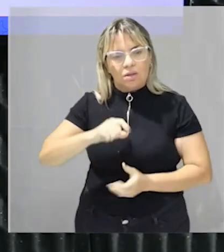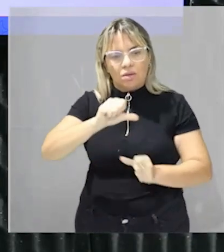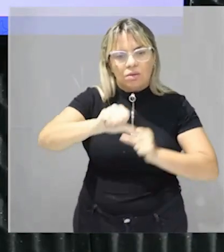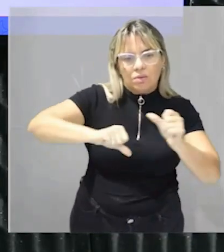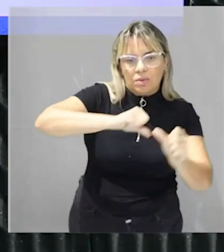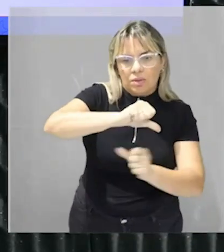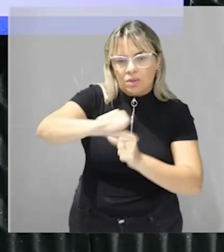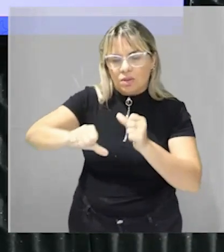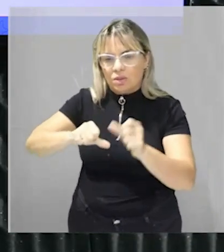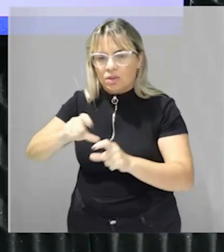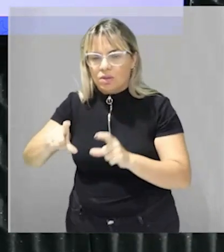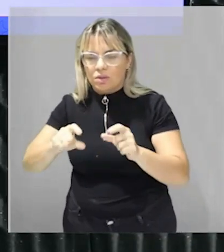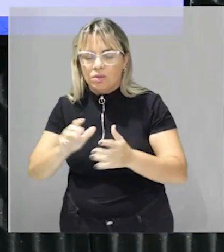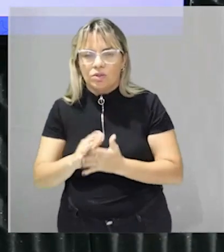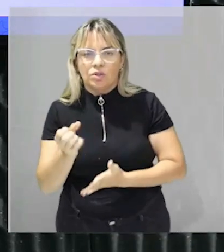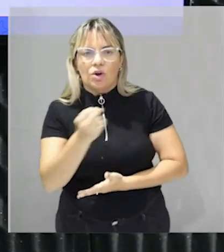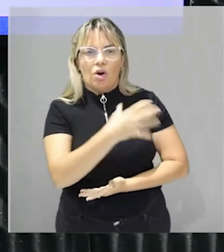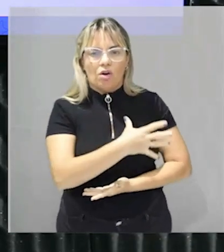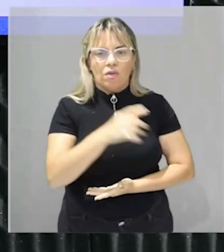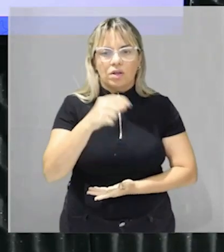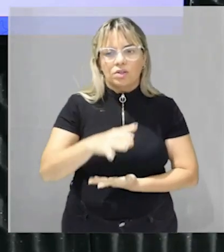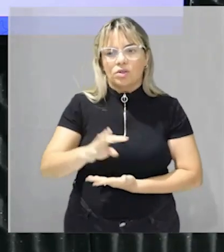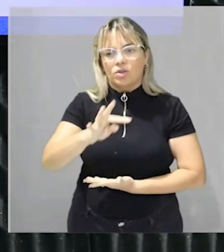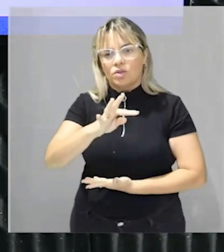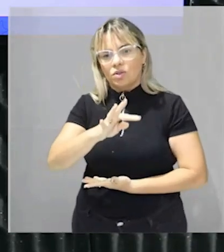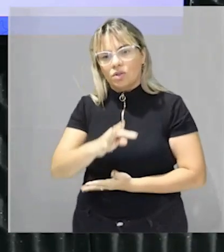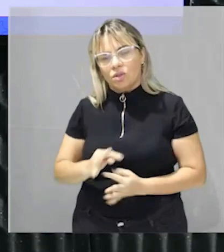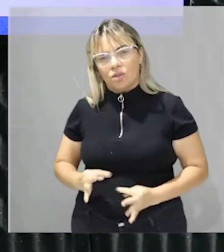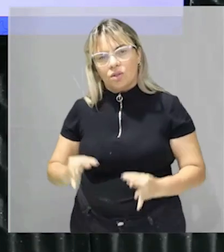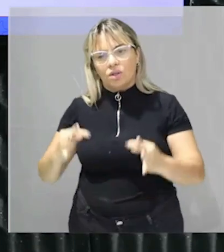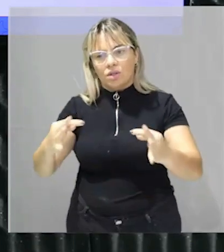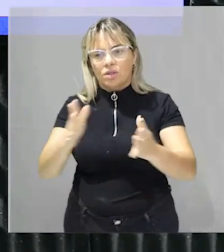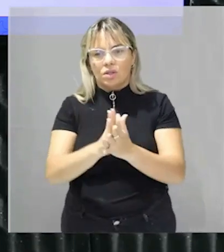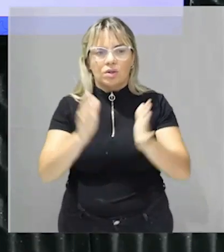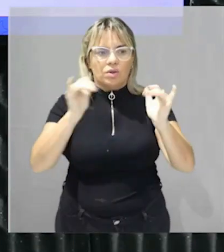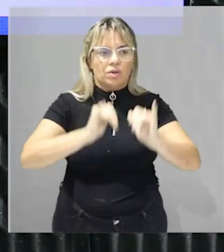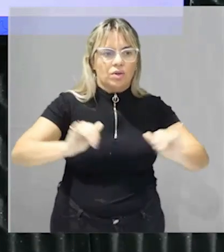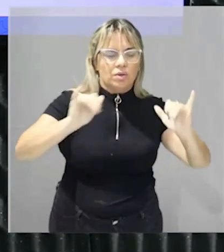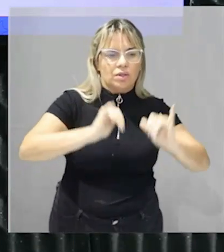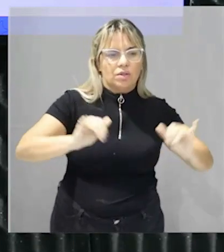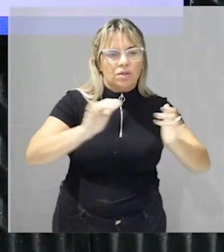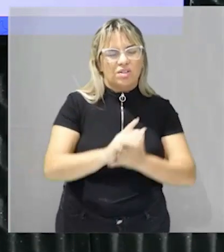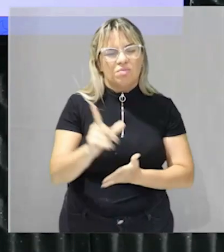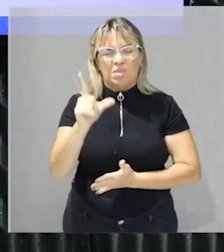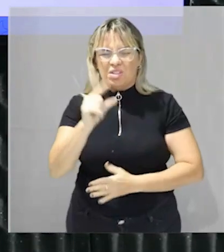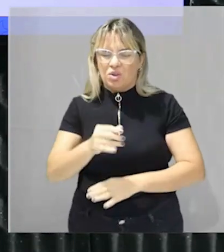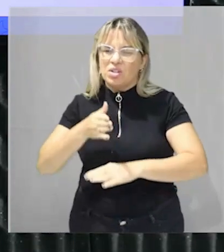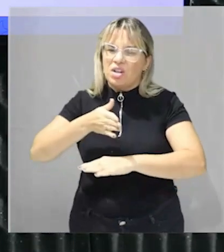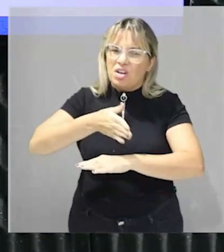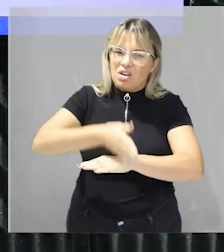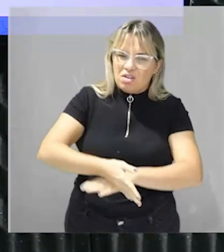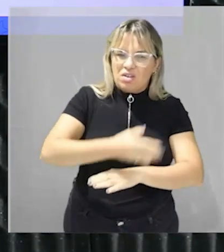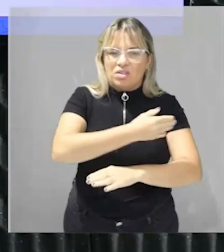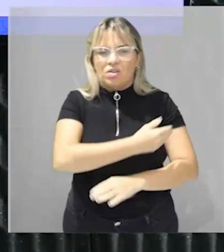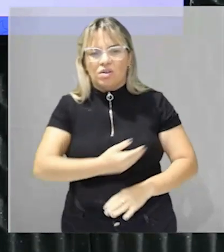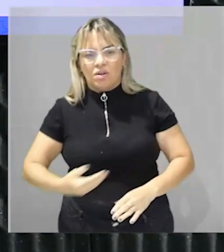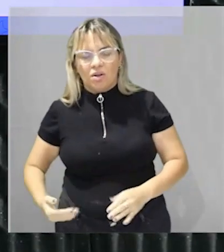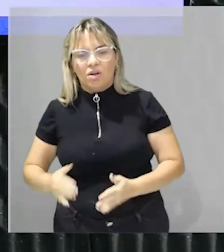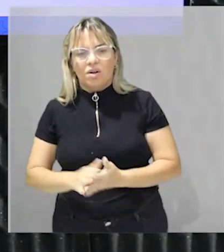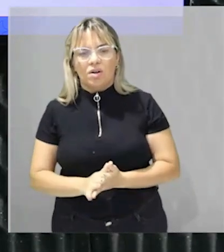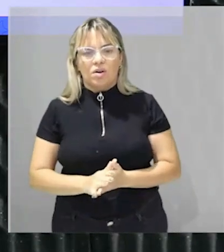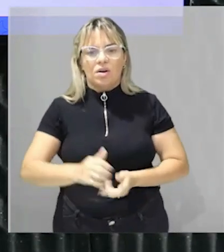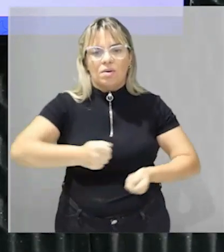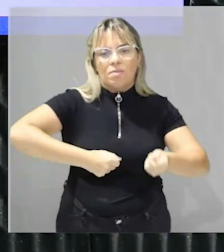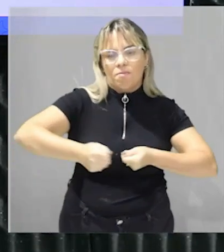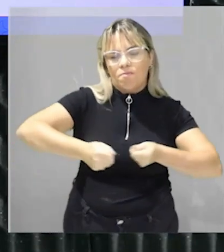transformações com a adoção de novas tecnologias de informação menor intervenção estatal e